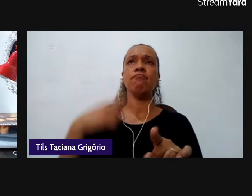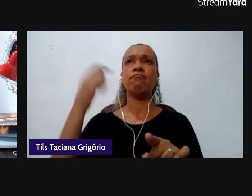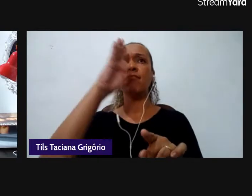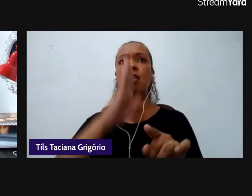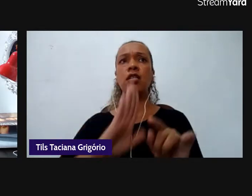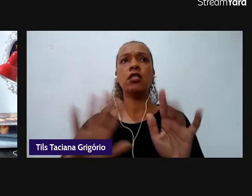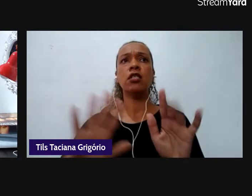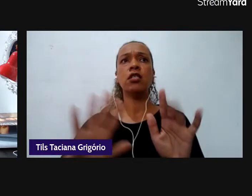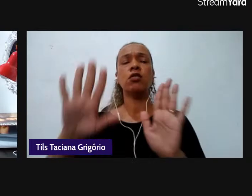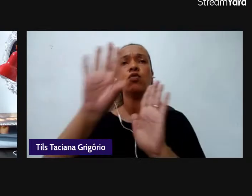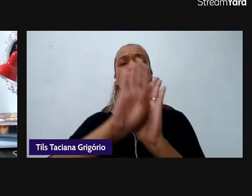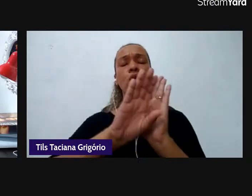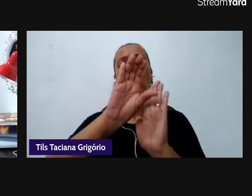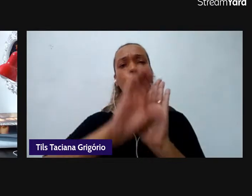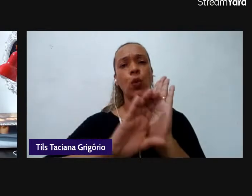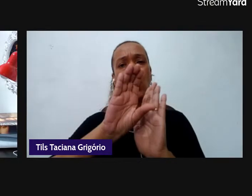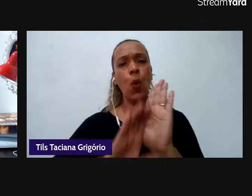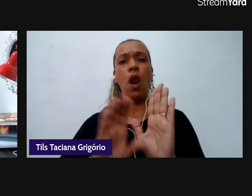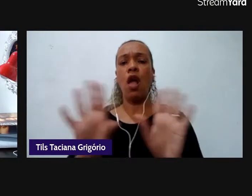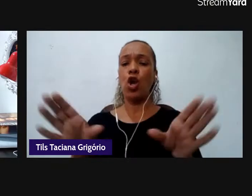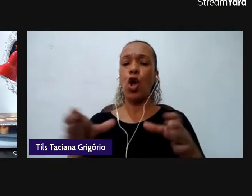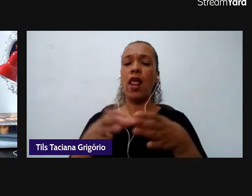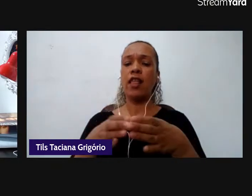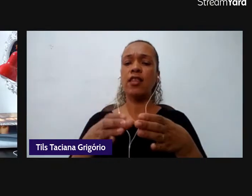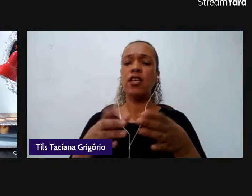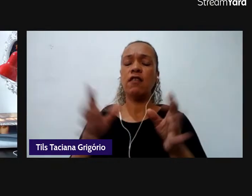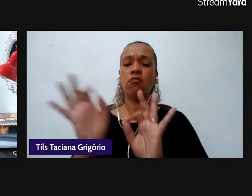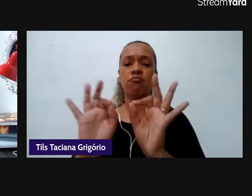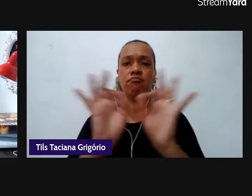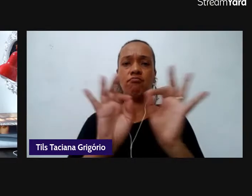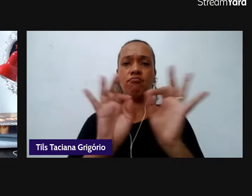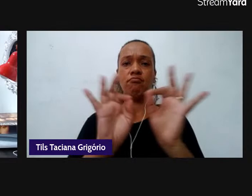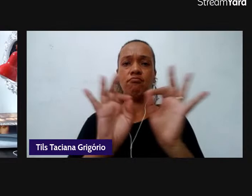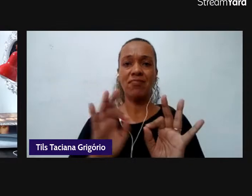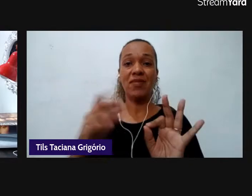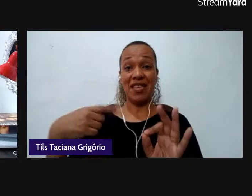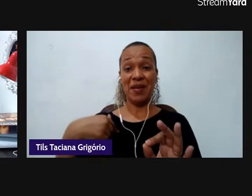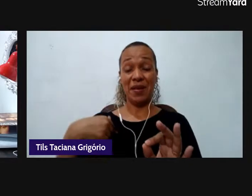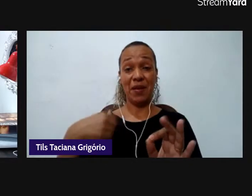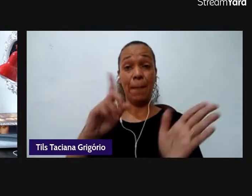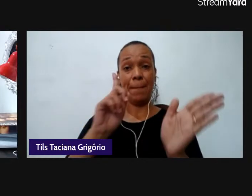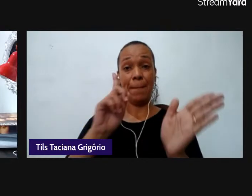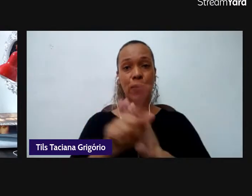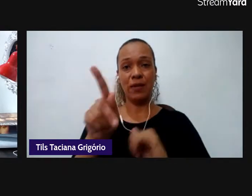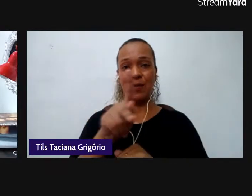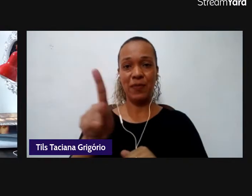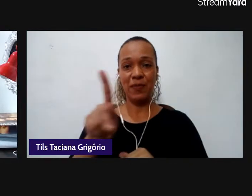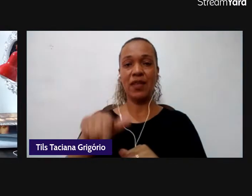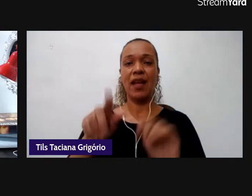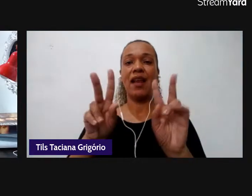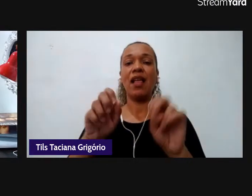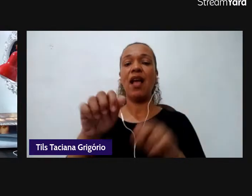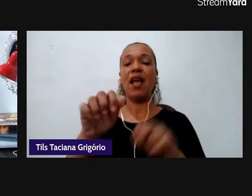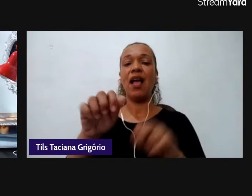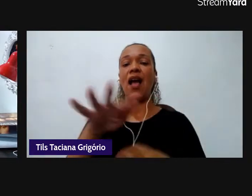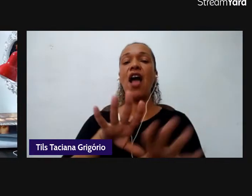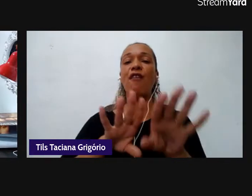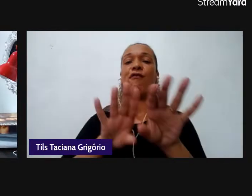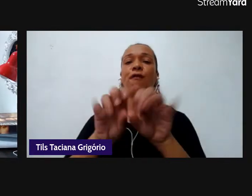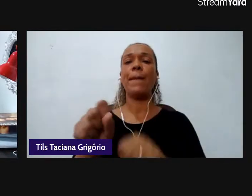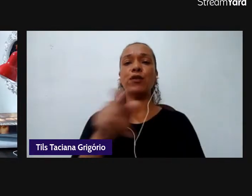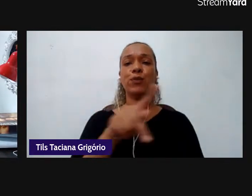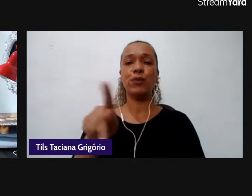coletividade a minha pergunta que ia fazer a professora né é sobre a formação de professores porque a todo